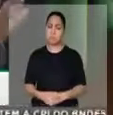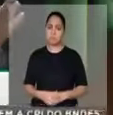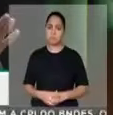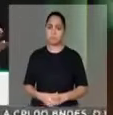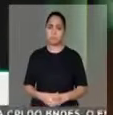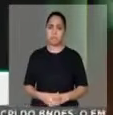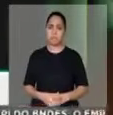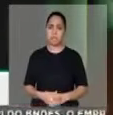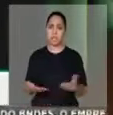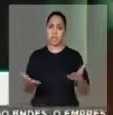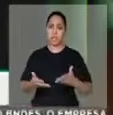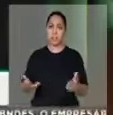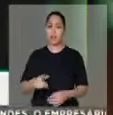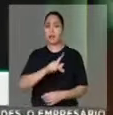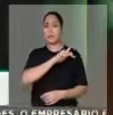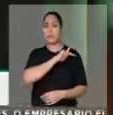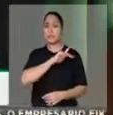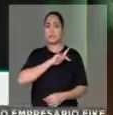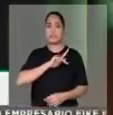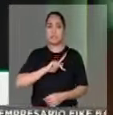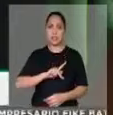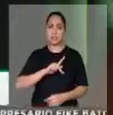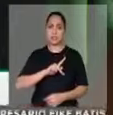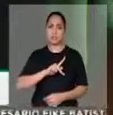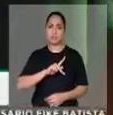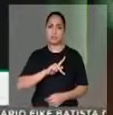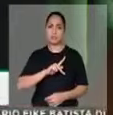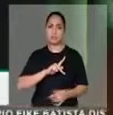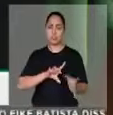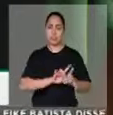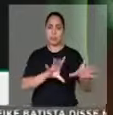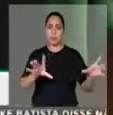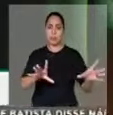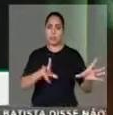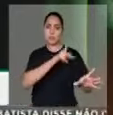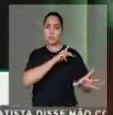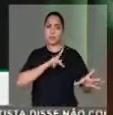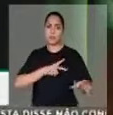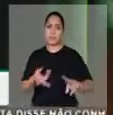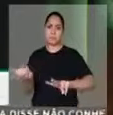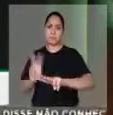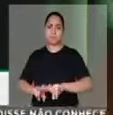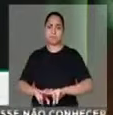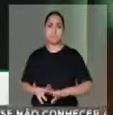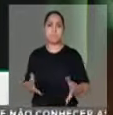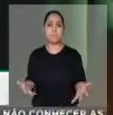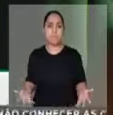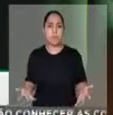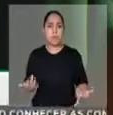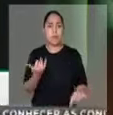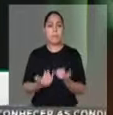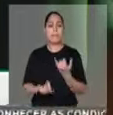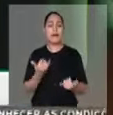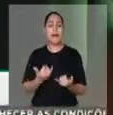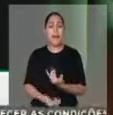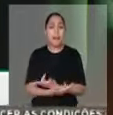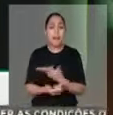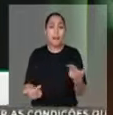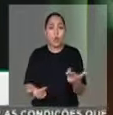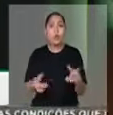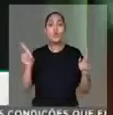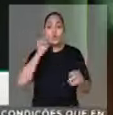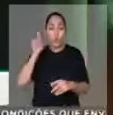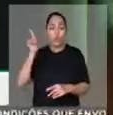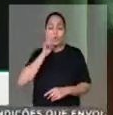um presidencialismo de coalizão com um presidencialismo de colisão. De uma crítica, de um conflito a cada dia.